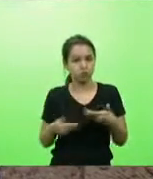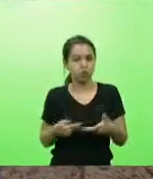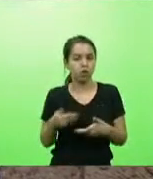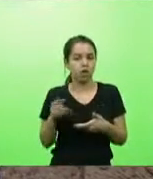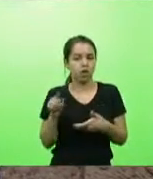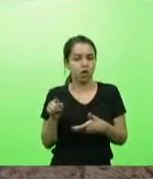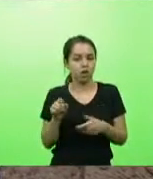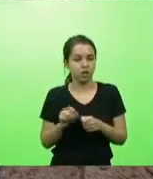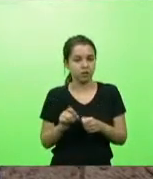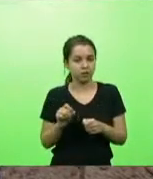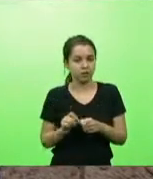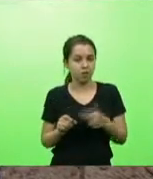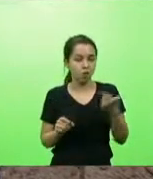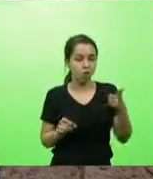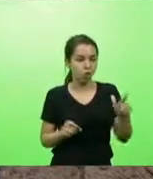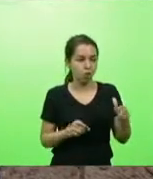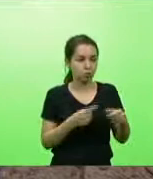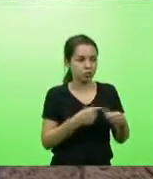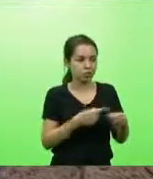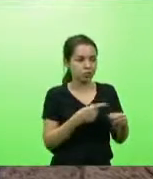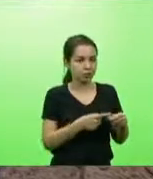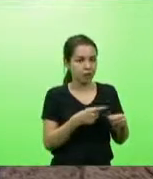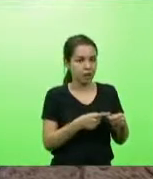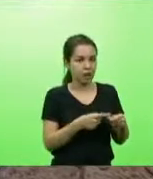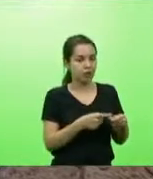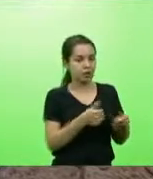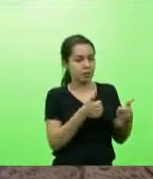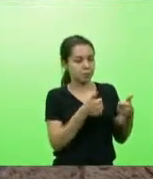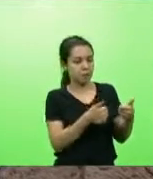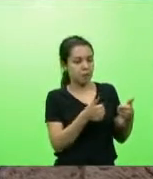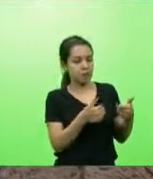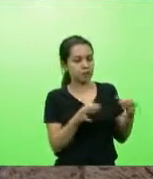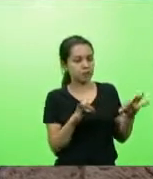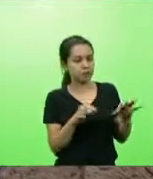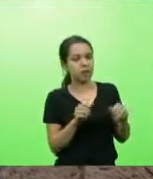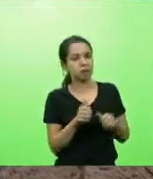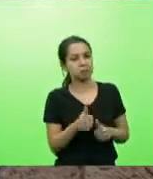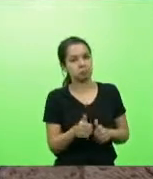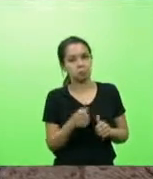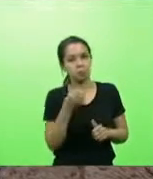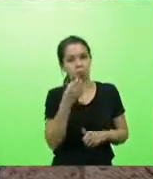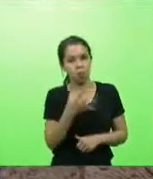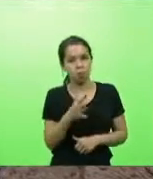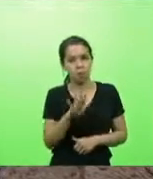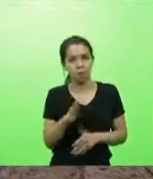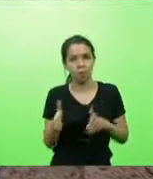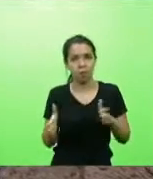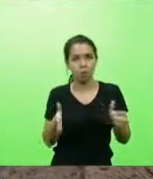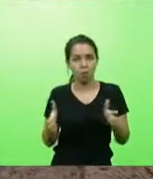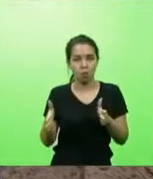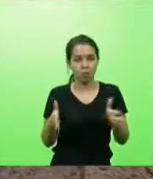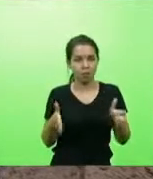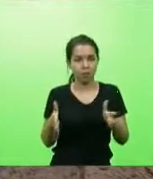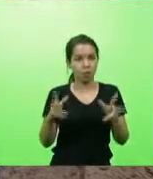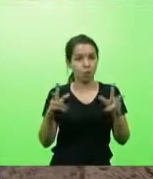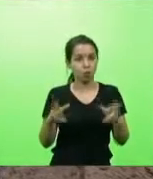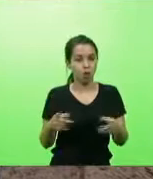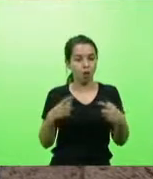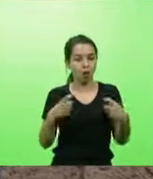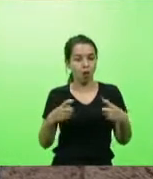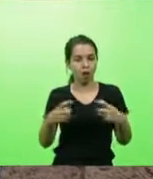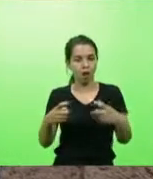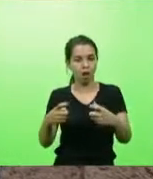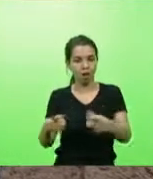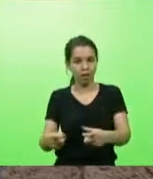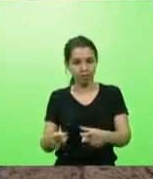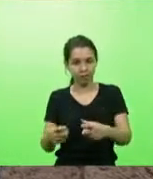talvez outras cidades também sem fazer estão bem. Que bom. mas, no momento de guerra como nós vivemos, tudo que vir